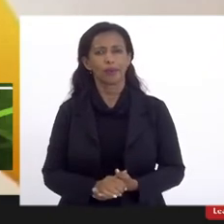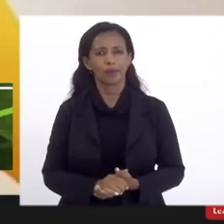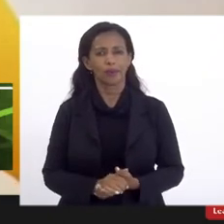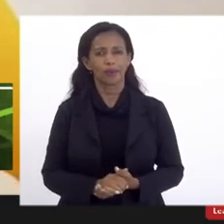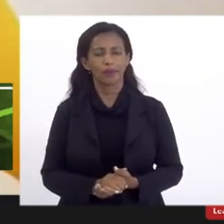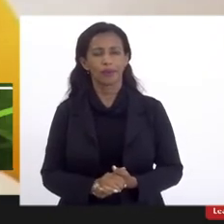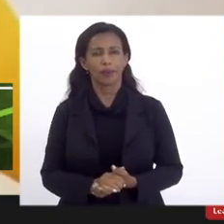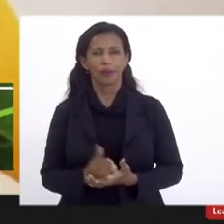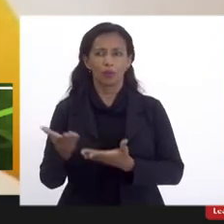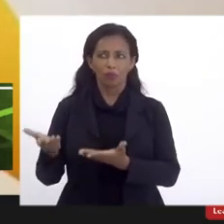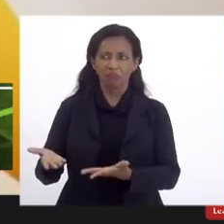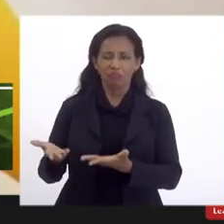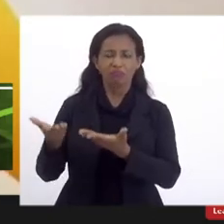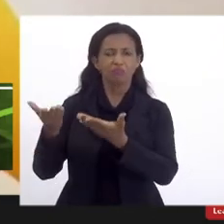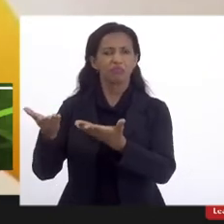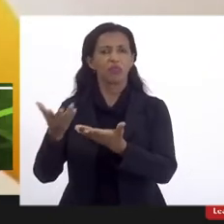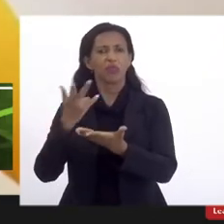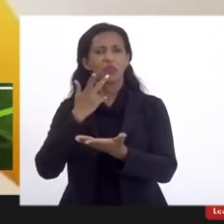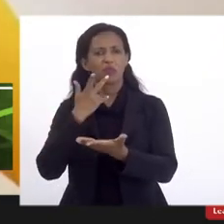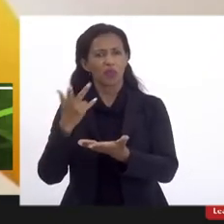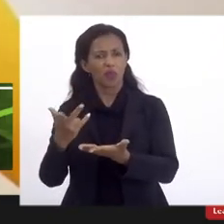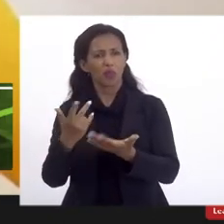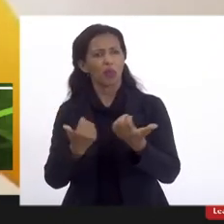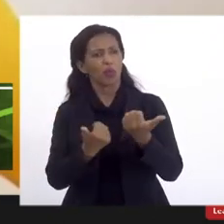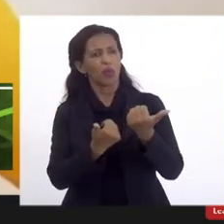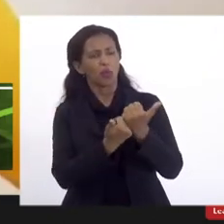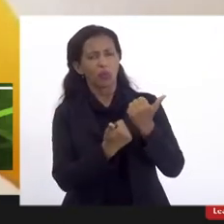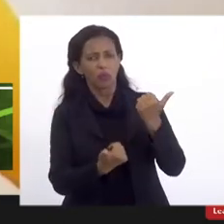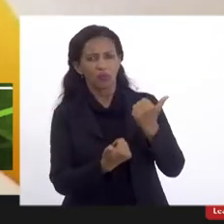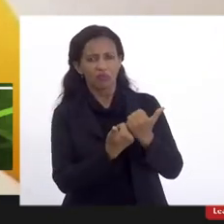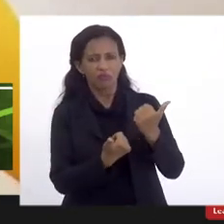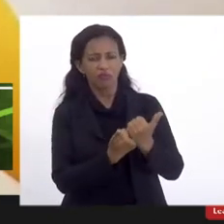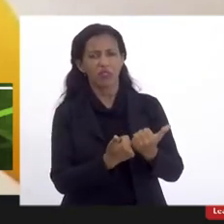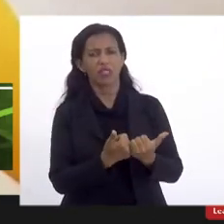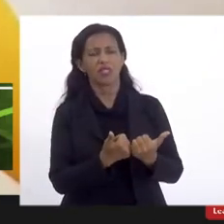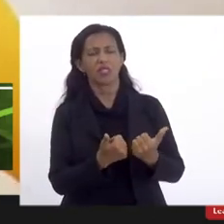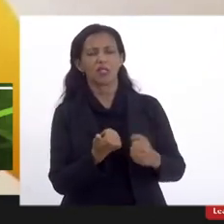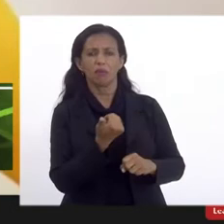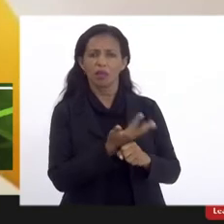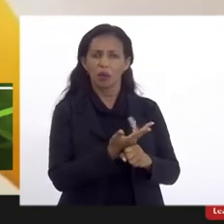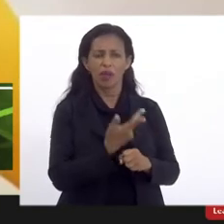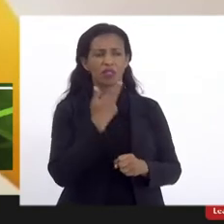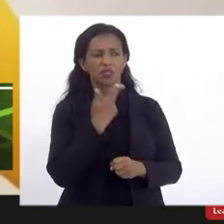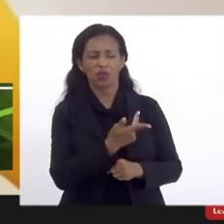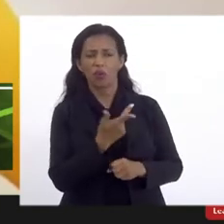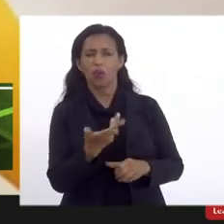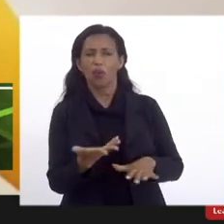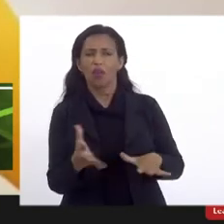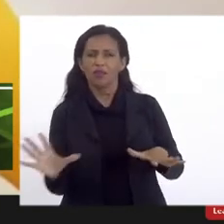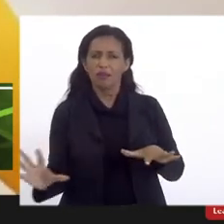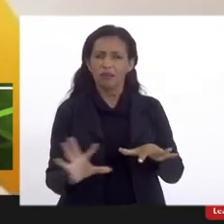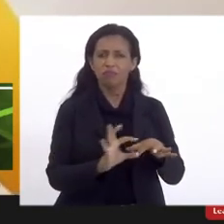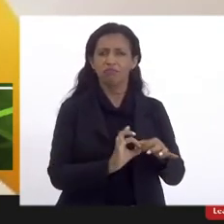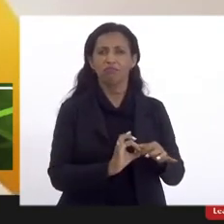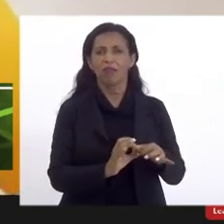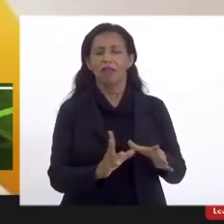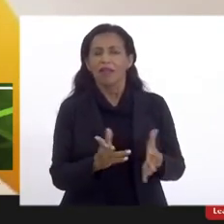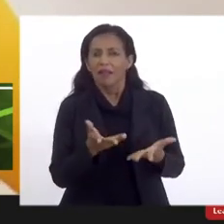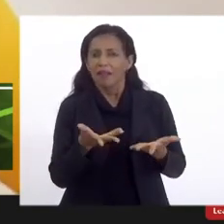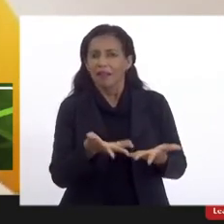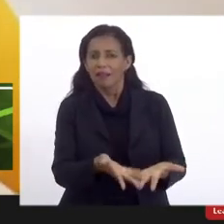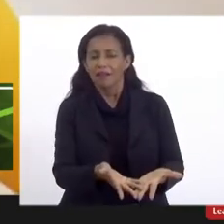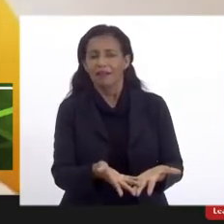Nossa Senhora colocou, como o vice-reitor da UERJ colocou, essa incorporação evidentemente é algo